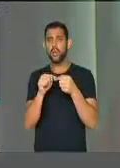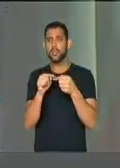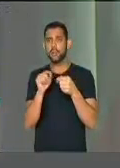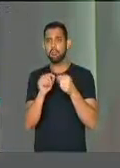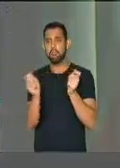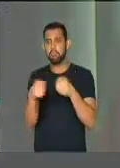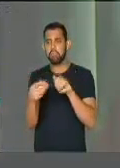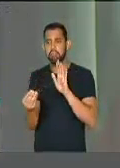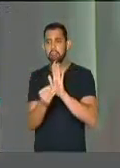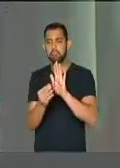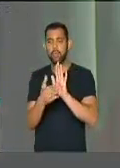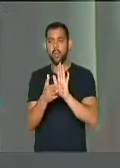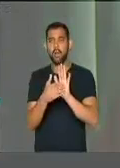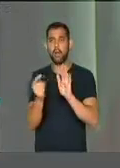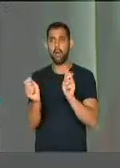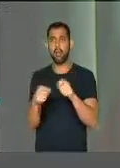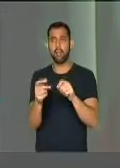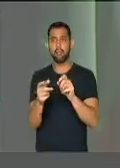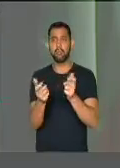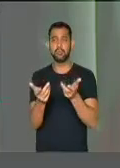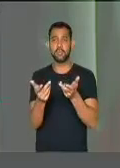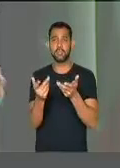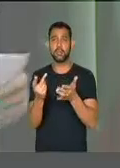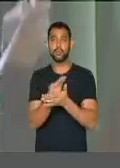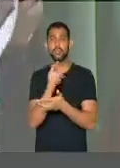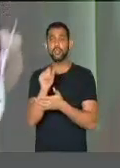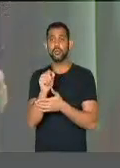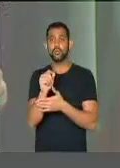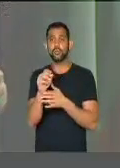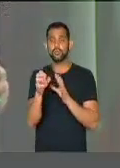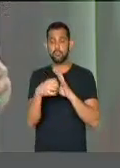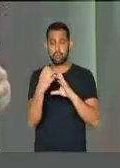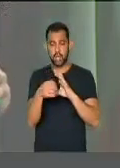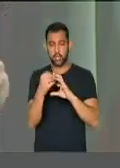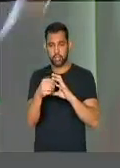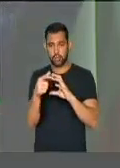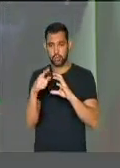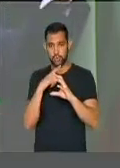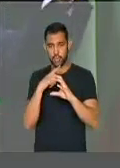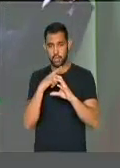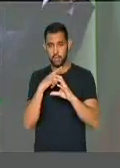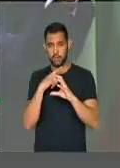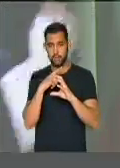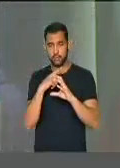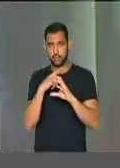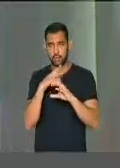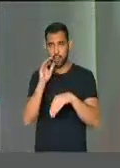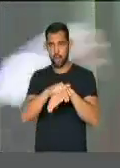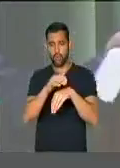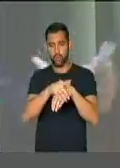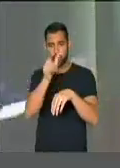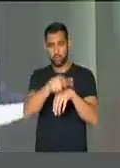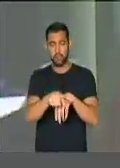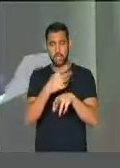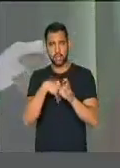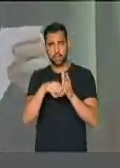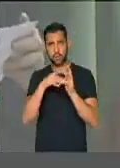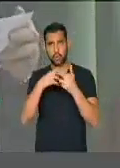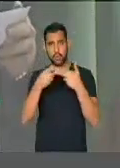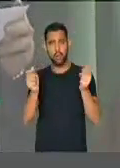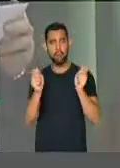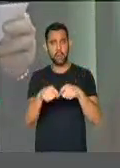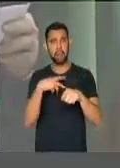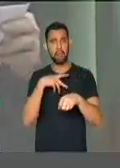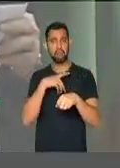essa possibilidade de que os partidos tenham a autonomia absoluta